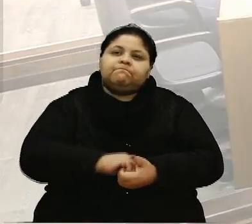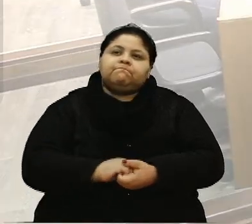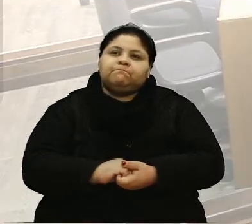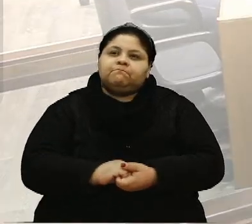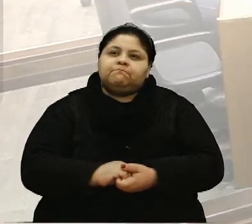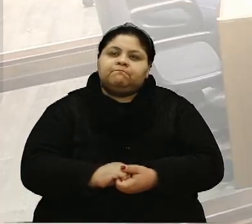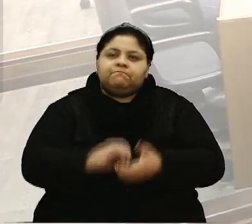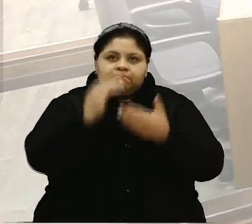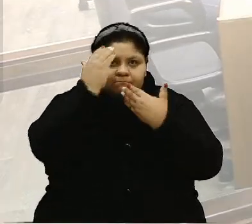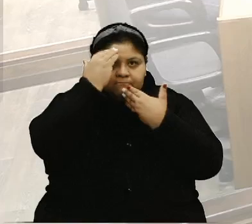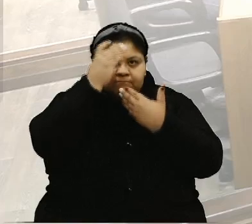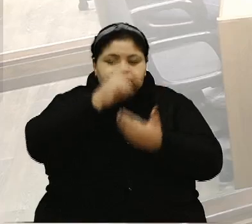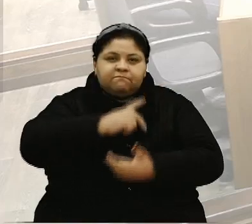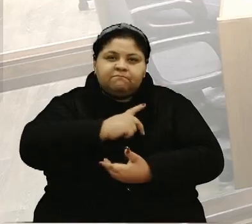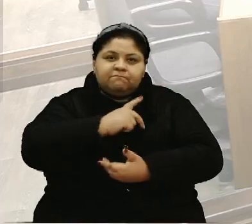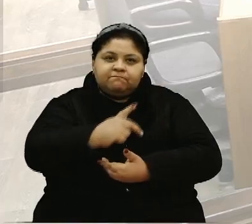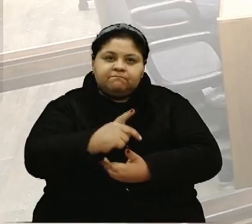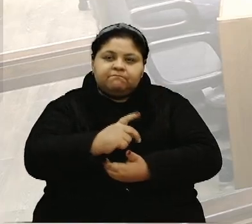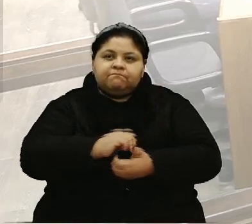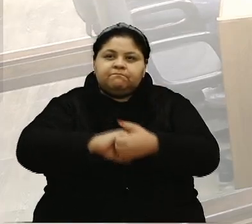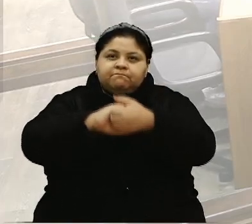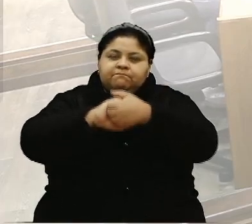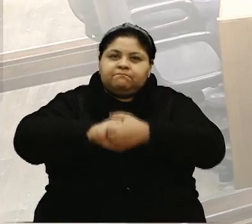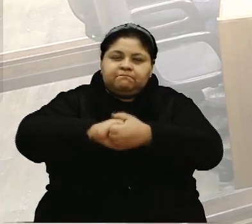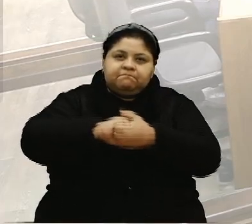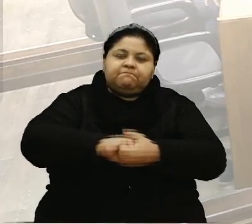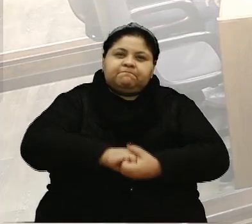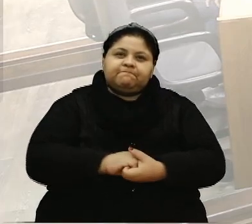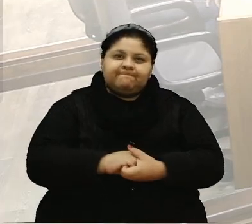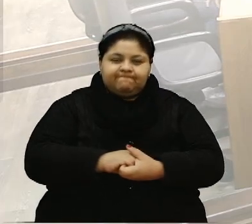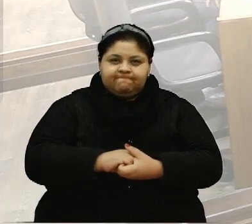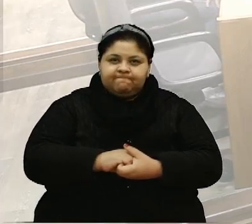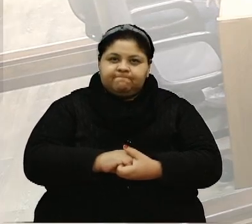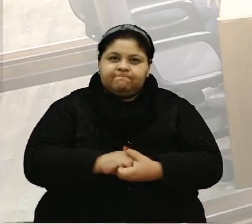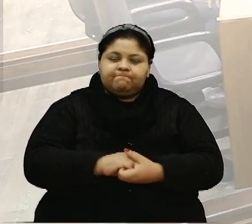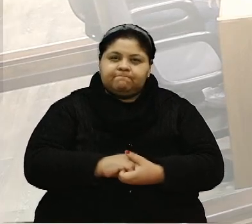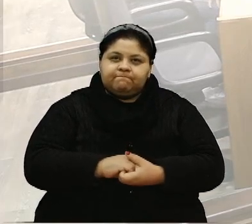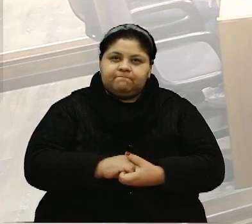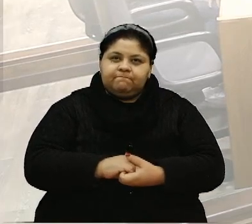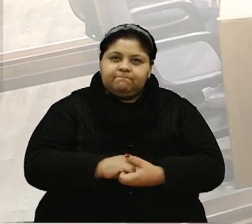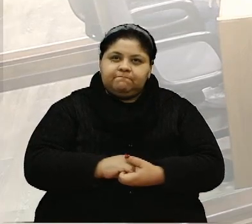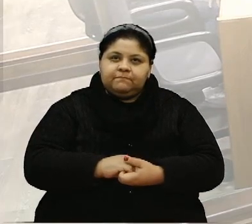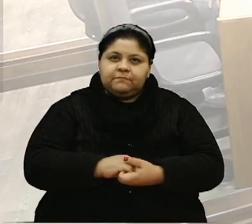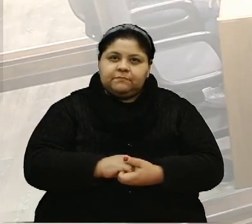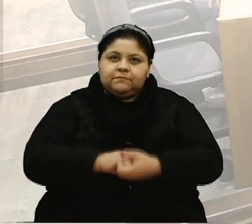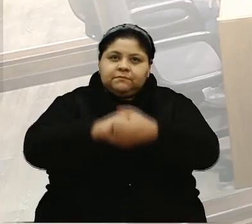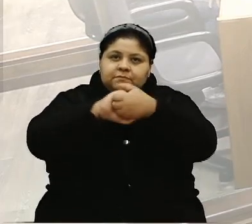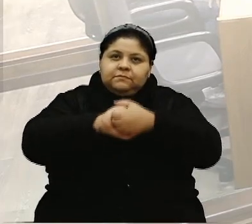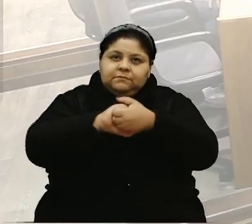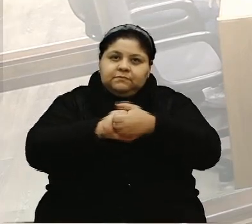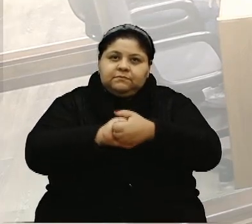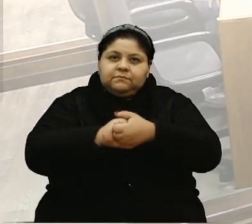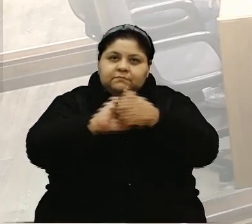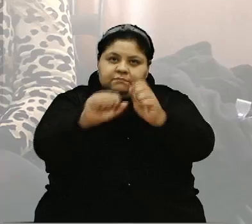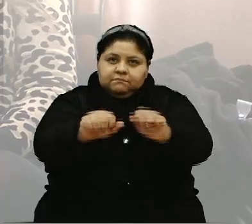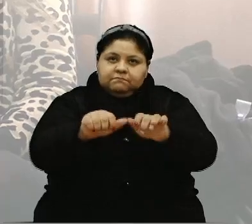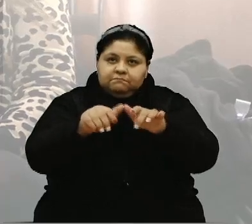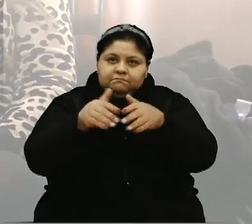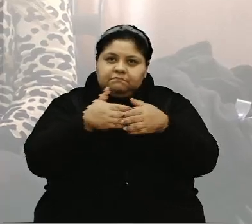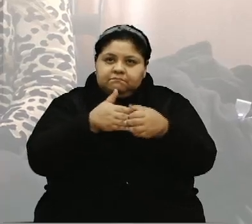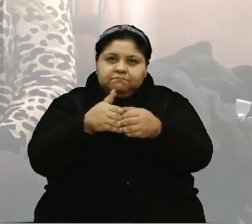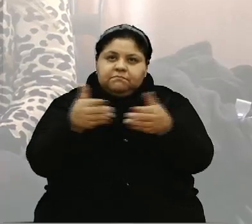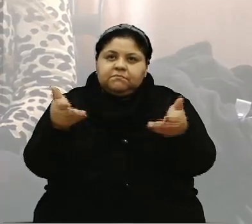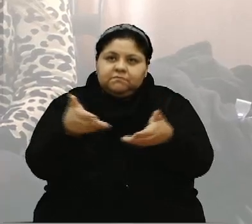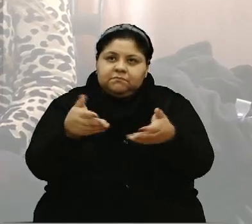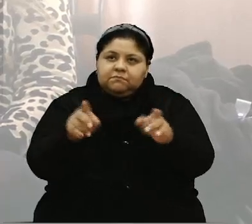Obrigado, presidente. Cumprimento a presidente, novos pares. Cumprimento o pessoal que está aqui nos acompanhando hoje